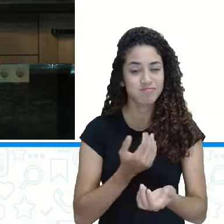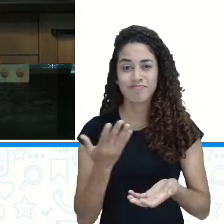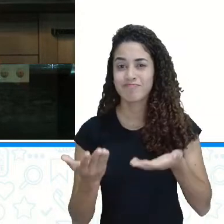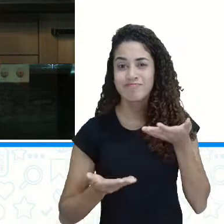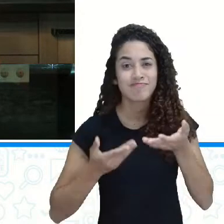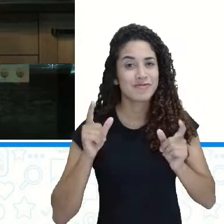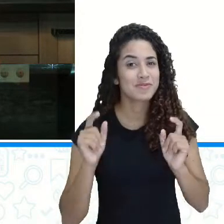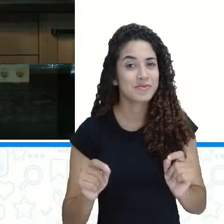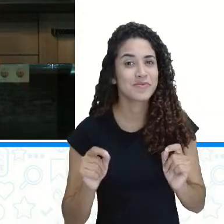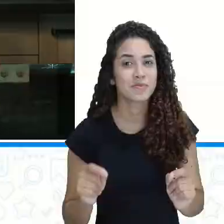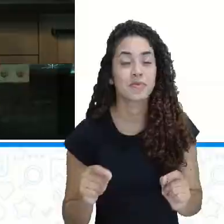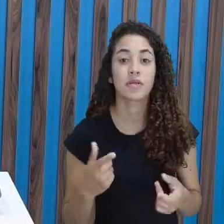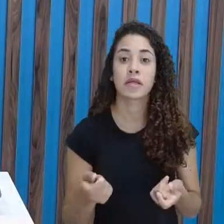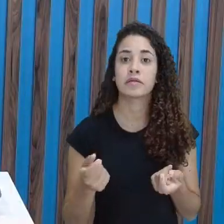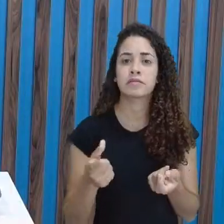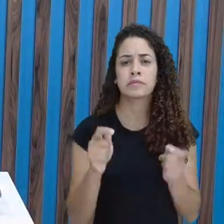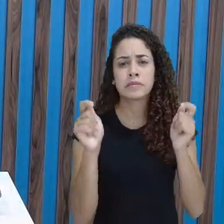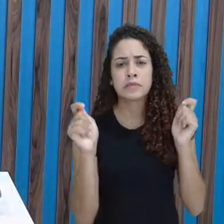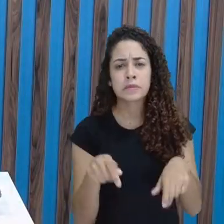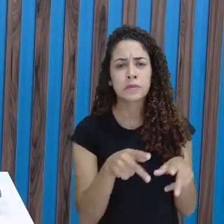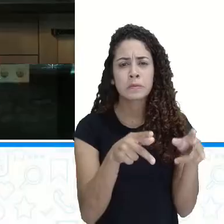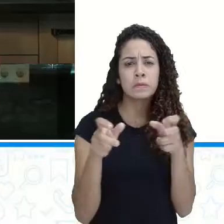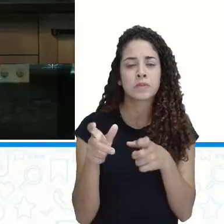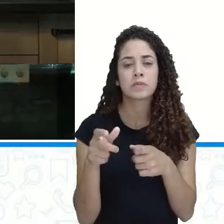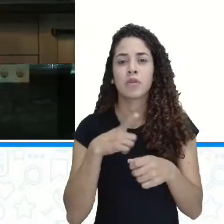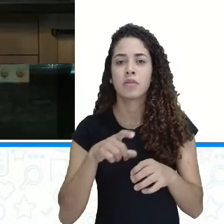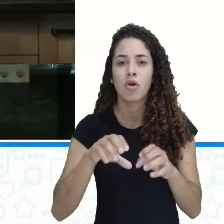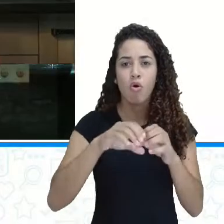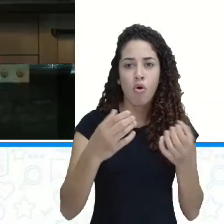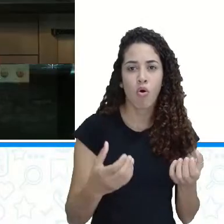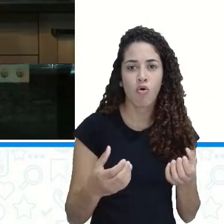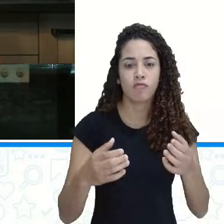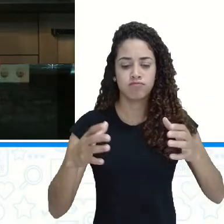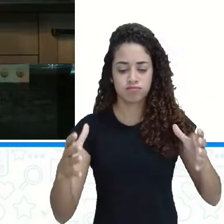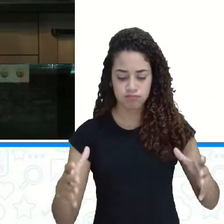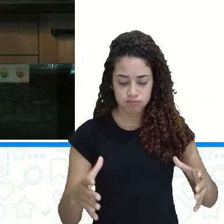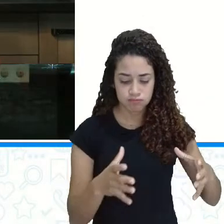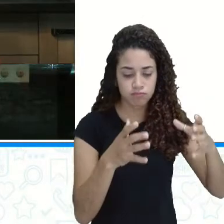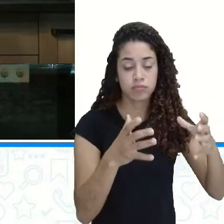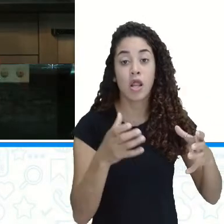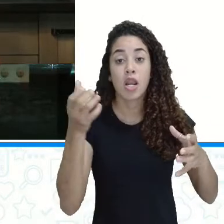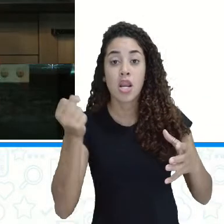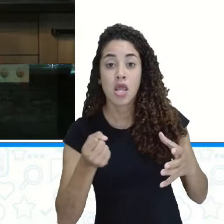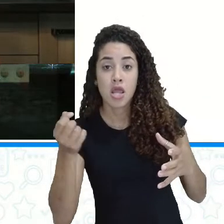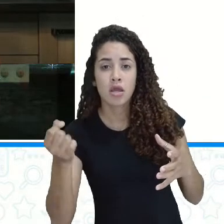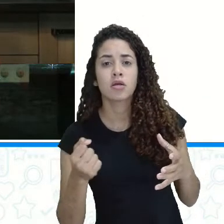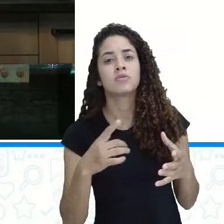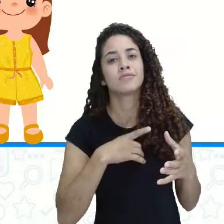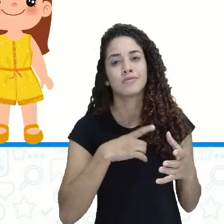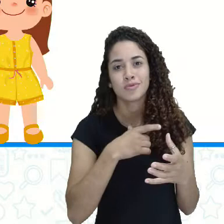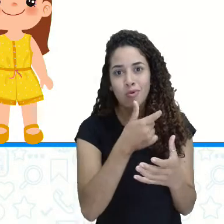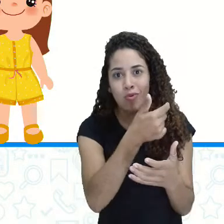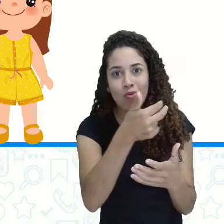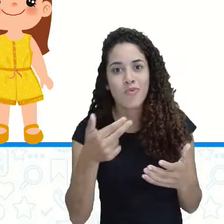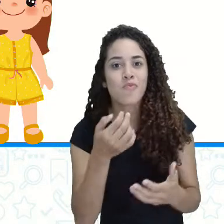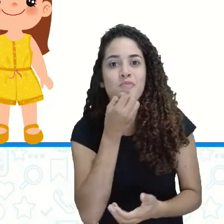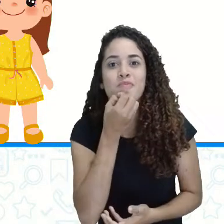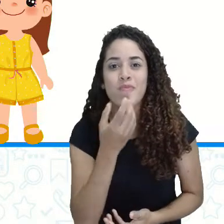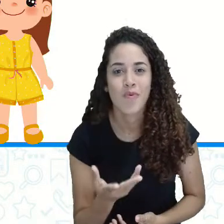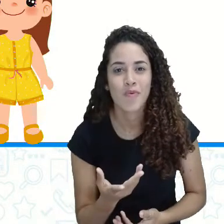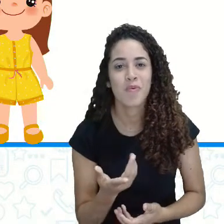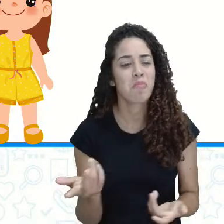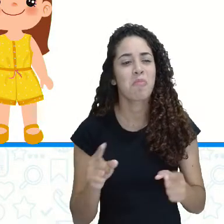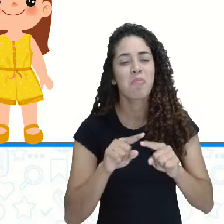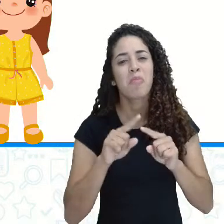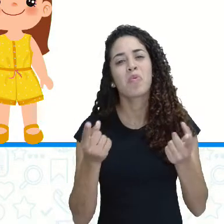estão fazendo? A gente percebe que tem ovos, tem uma tigela, tem leite, tem tanta coisa boa. que será isso aí que estão